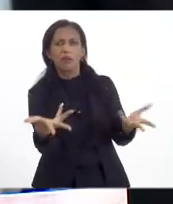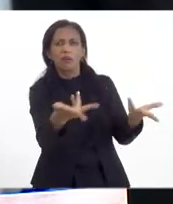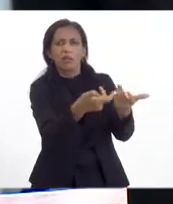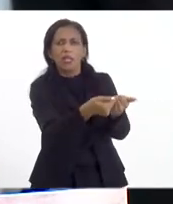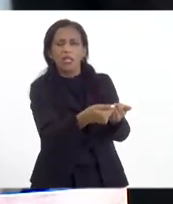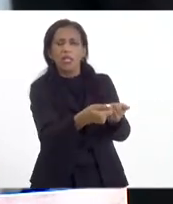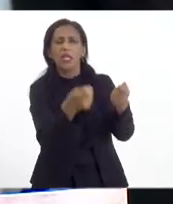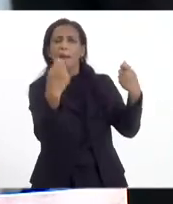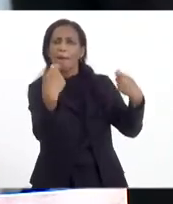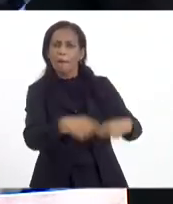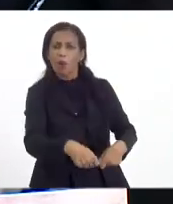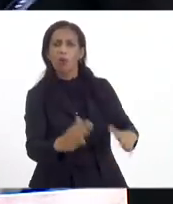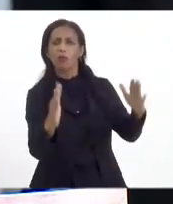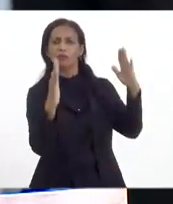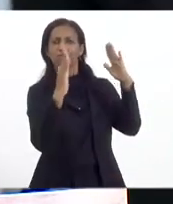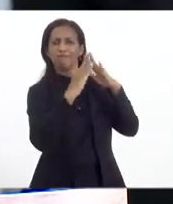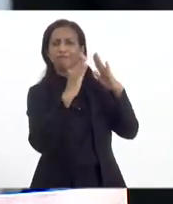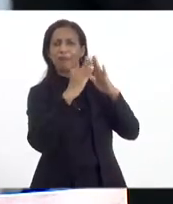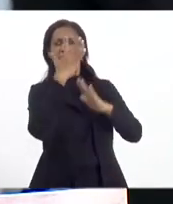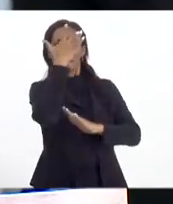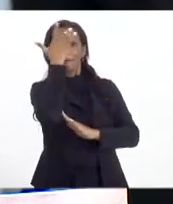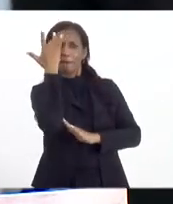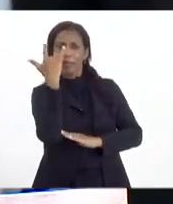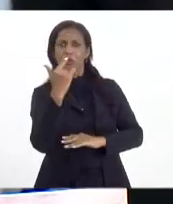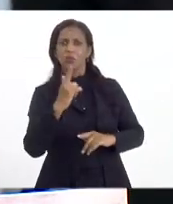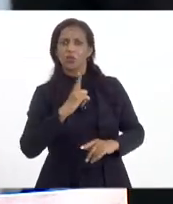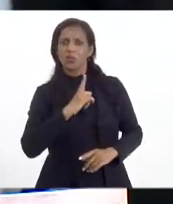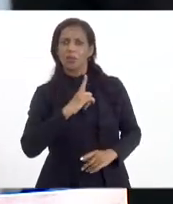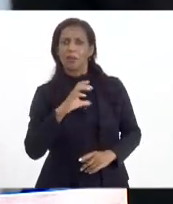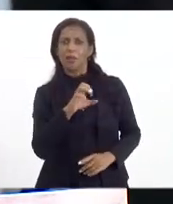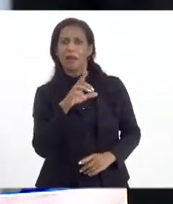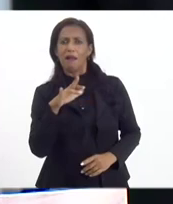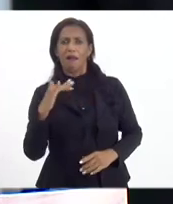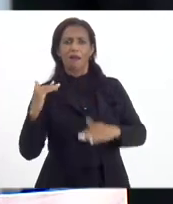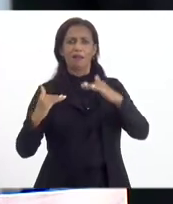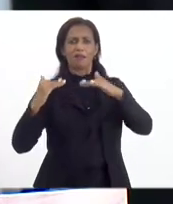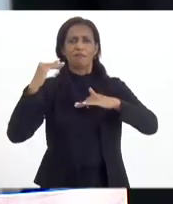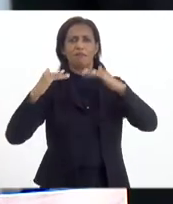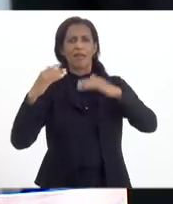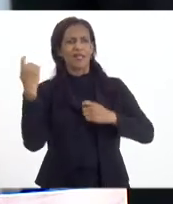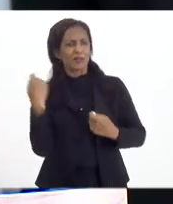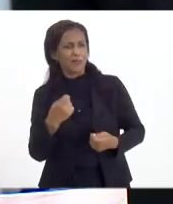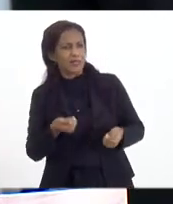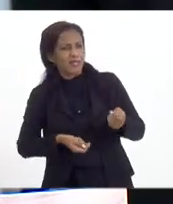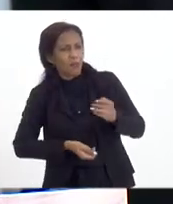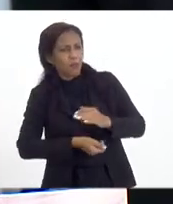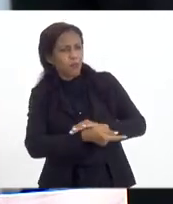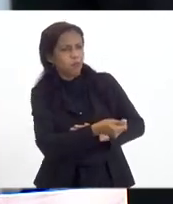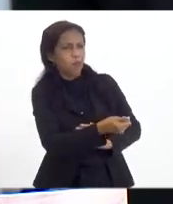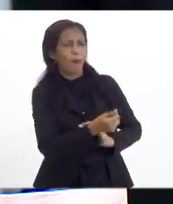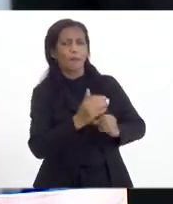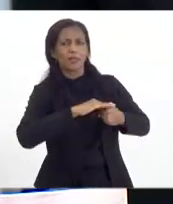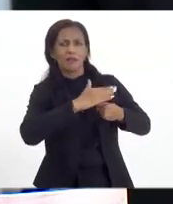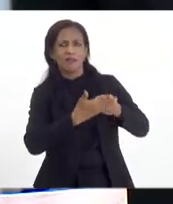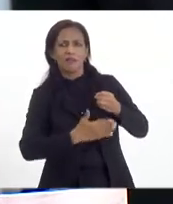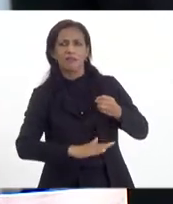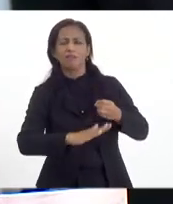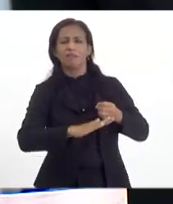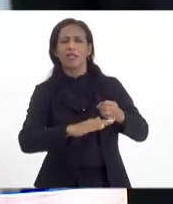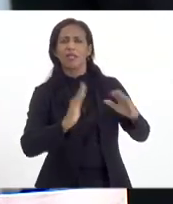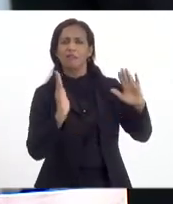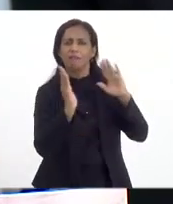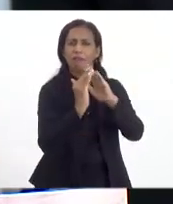pode servir de moradia, moradia de pessoas de classe média que estão vindo para cá, precisa ter investimento em saneamento, em habitação.